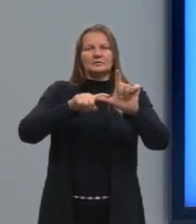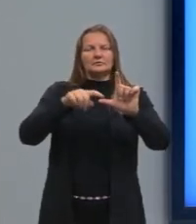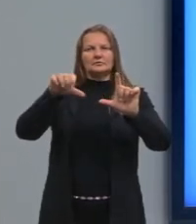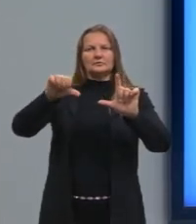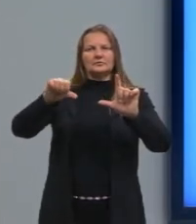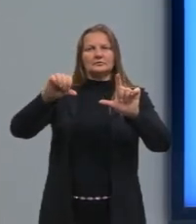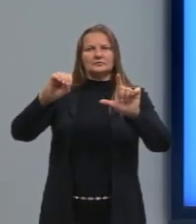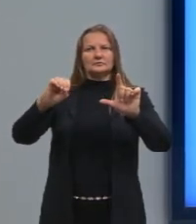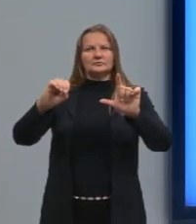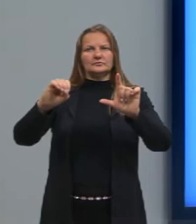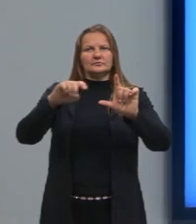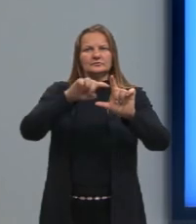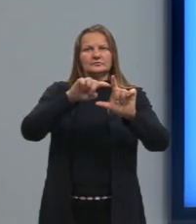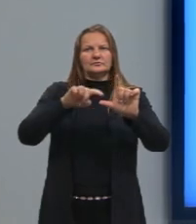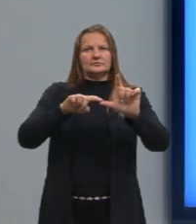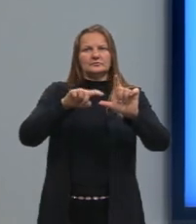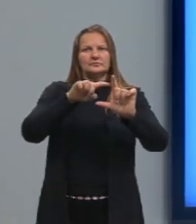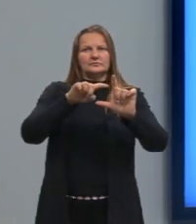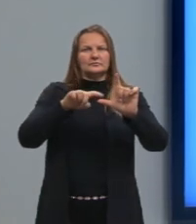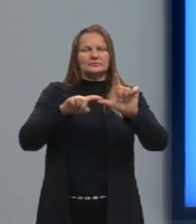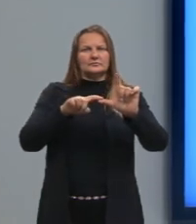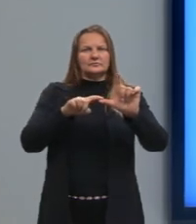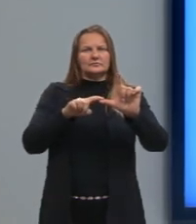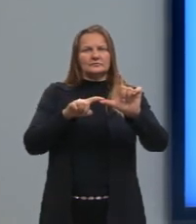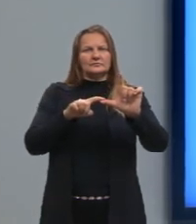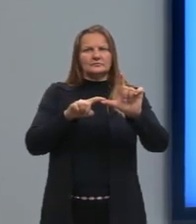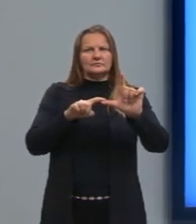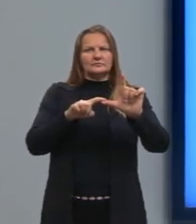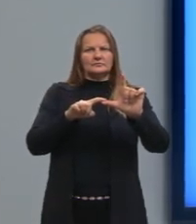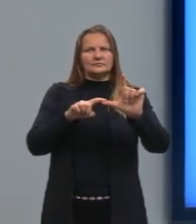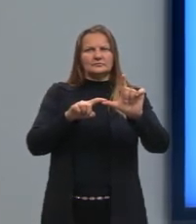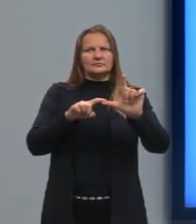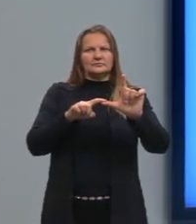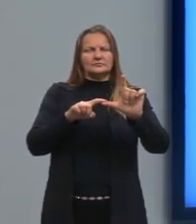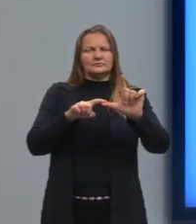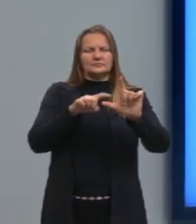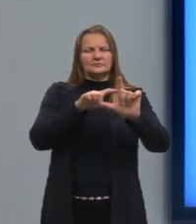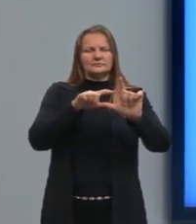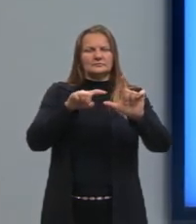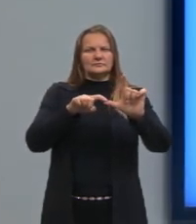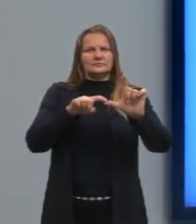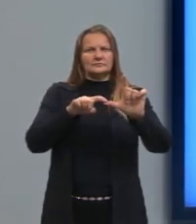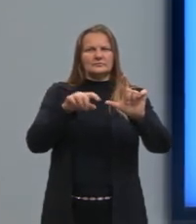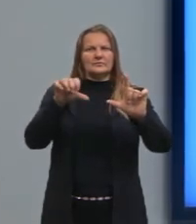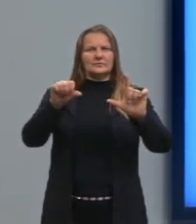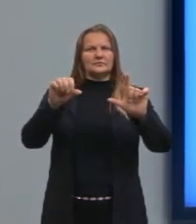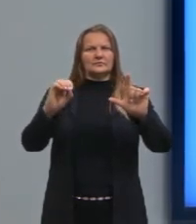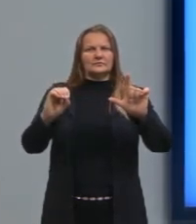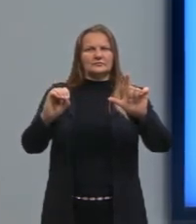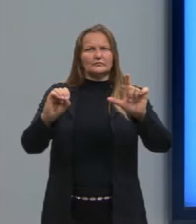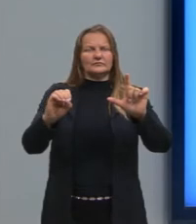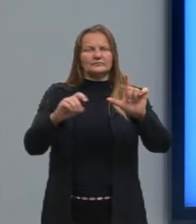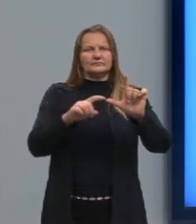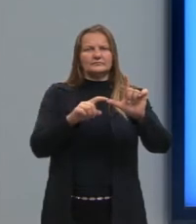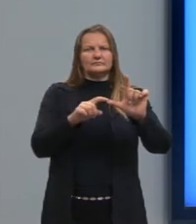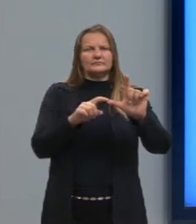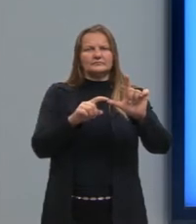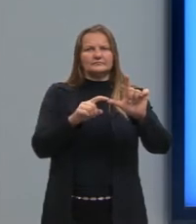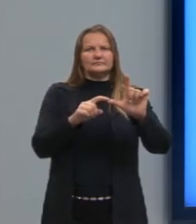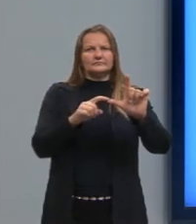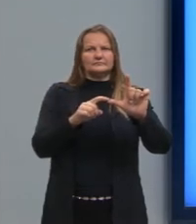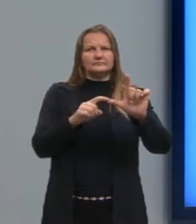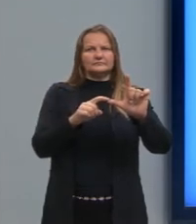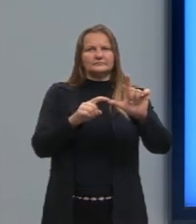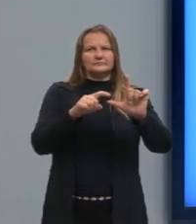semirretas ou segmentos que nós traçamos, ele representa um ângulo de 90 graus. Então, nós